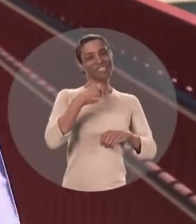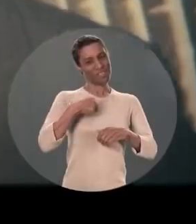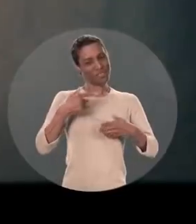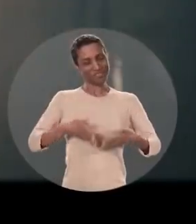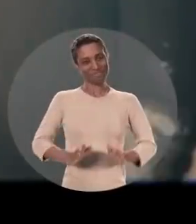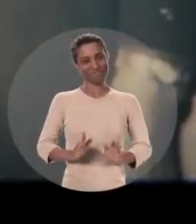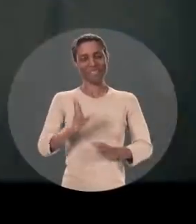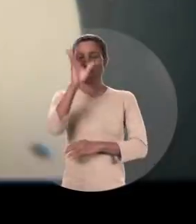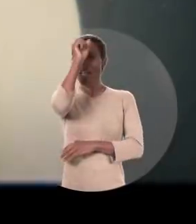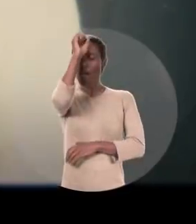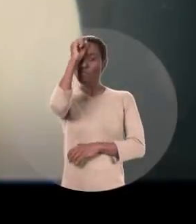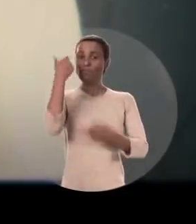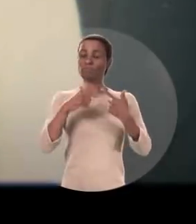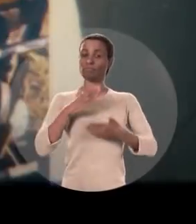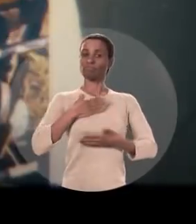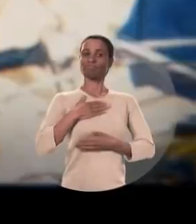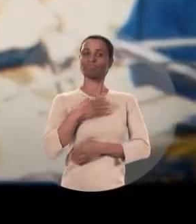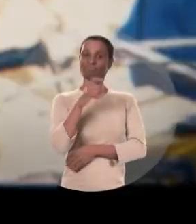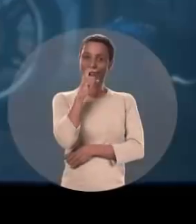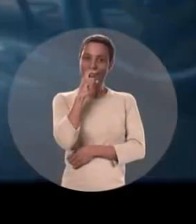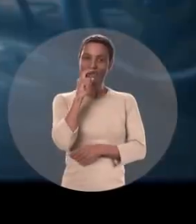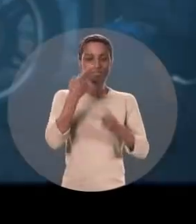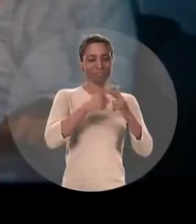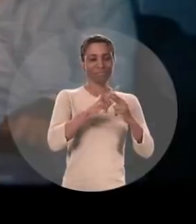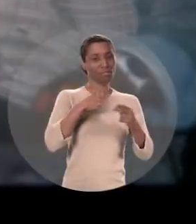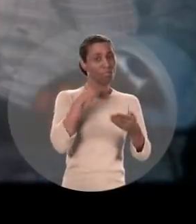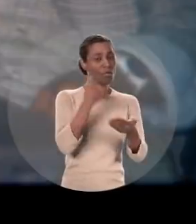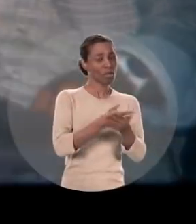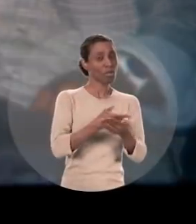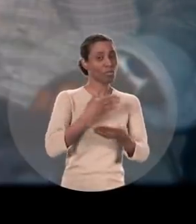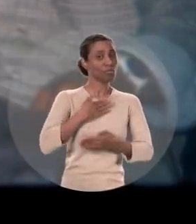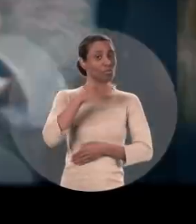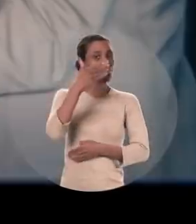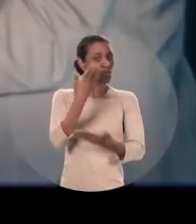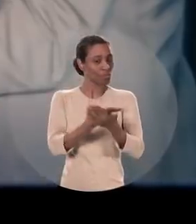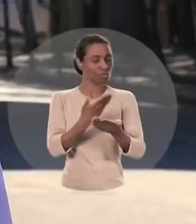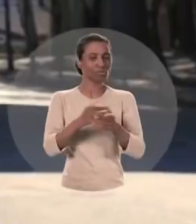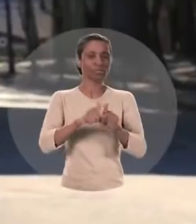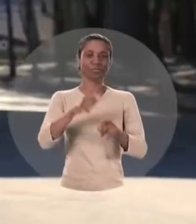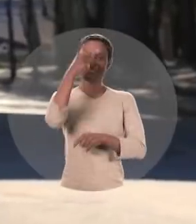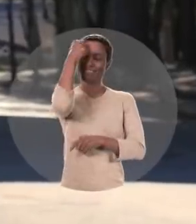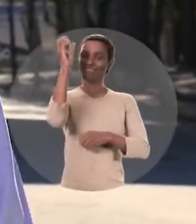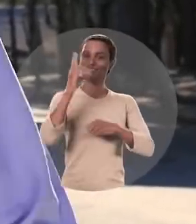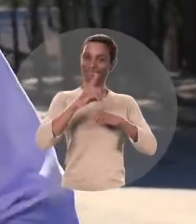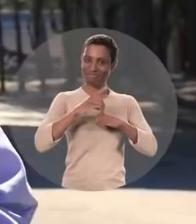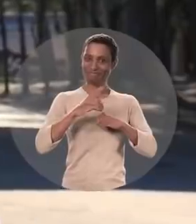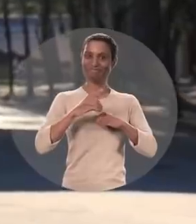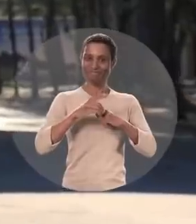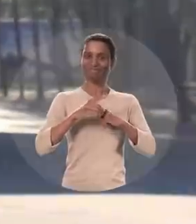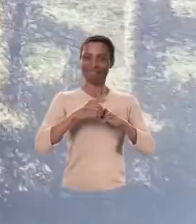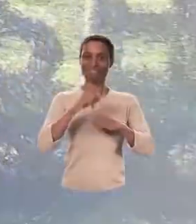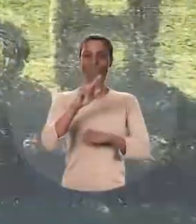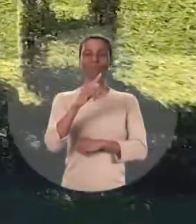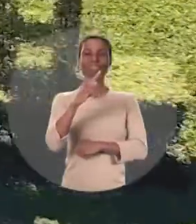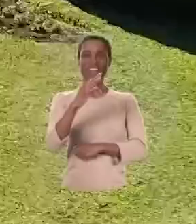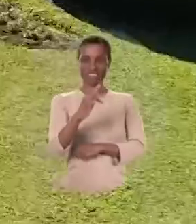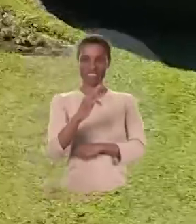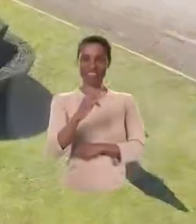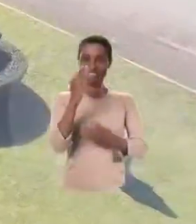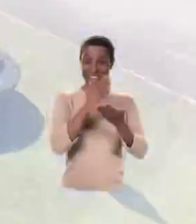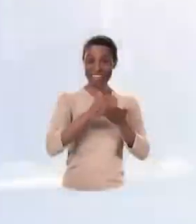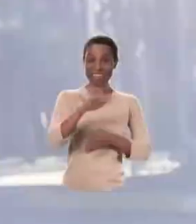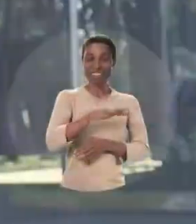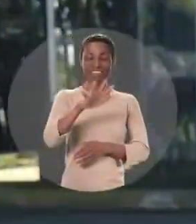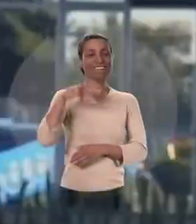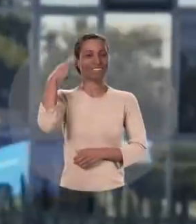onde eu nasci. Aprendi o ofício do meu pai e, como mecânico, paguei meus estudos e a minha faculdade de Direito aqui na UPF,